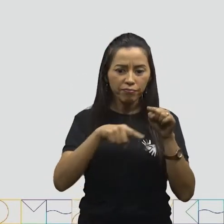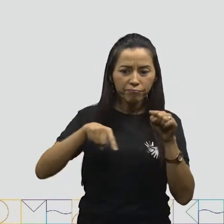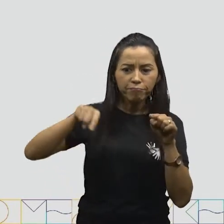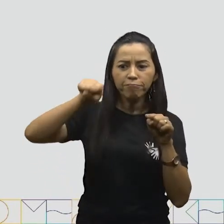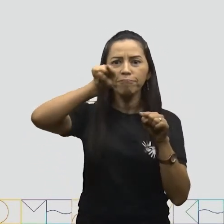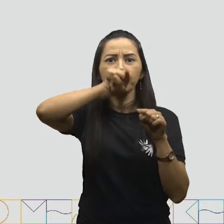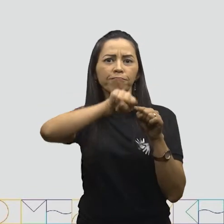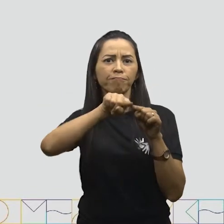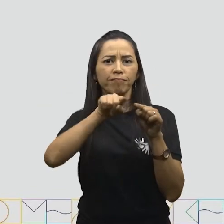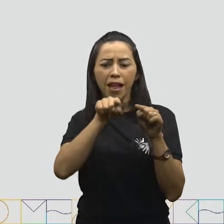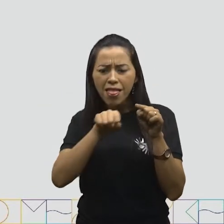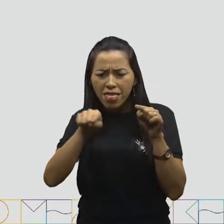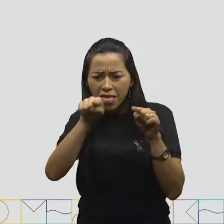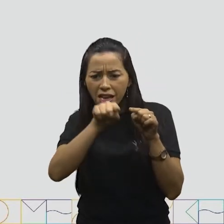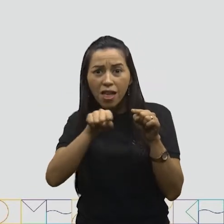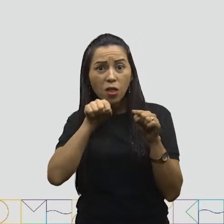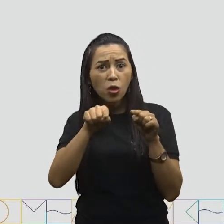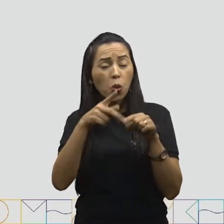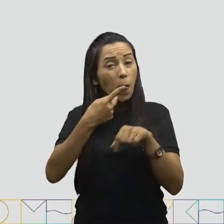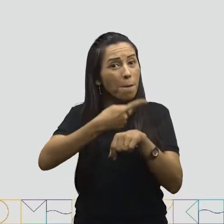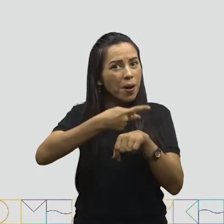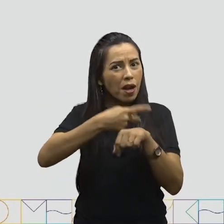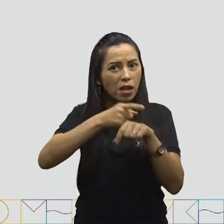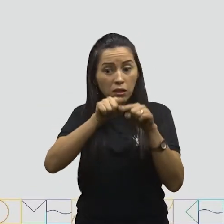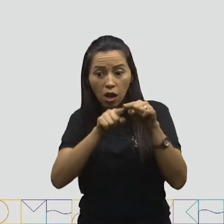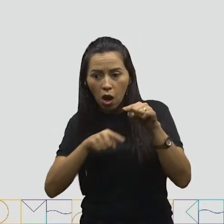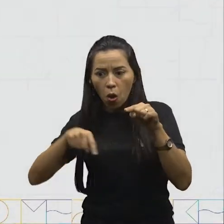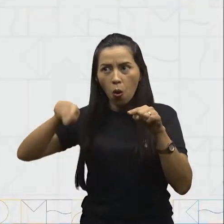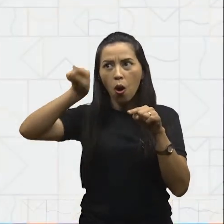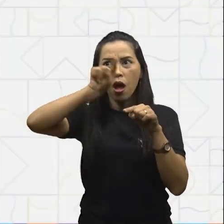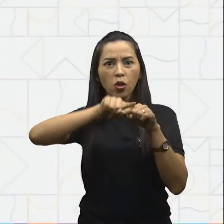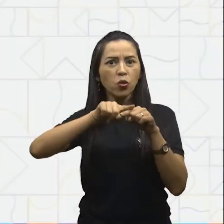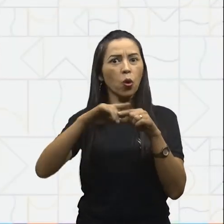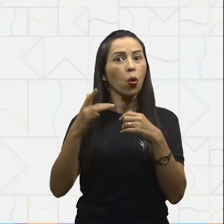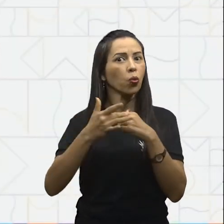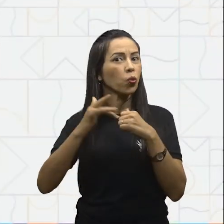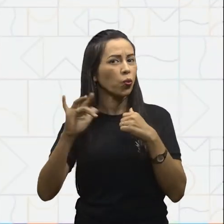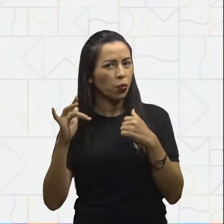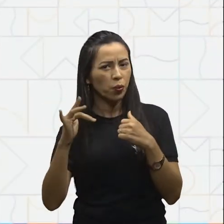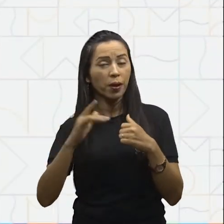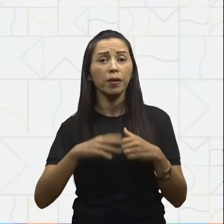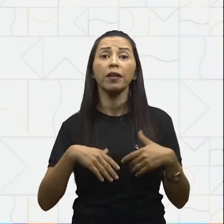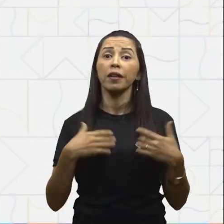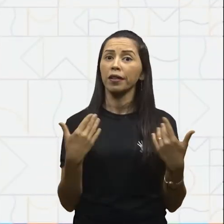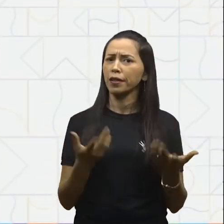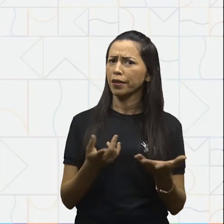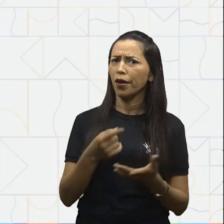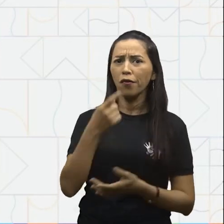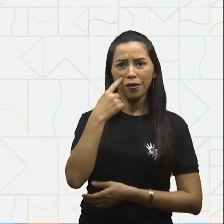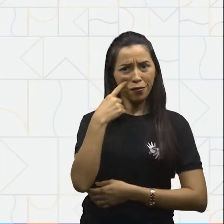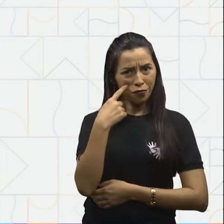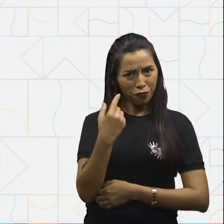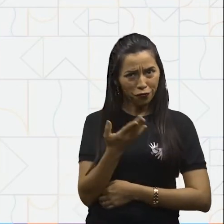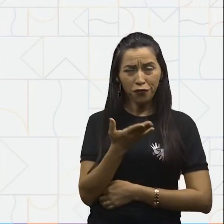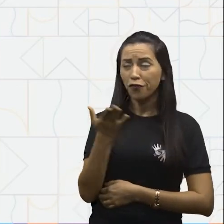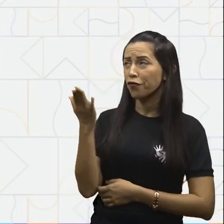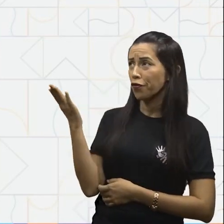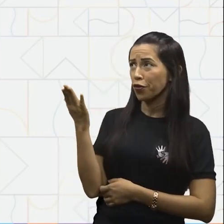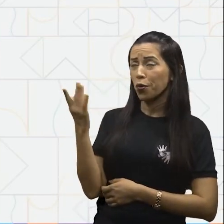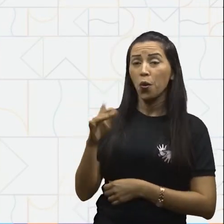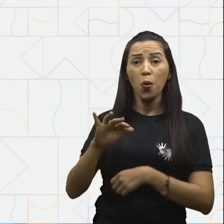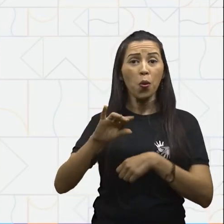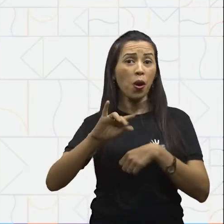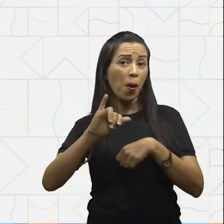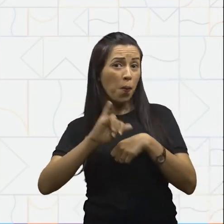prata, mas ao seu redor ela é dourada. Olha só, vocês viram que a moeda de um